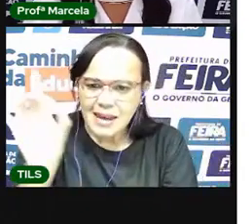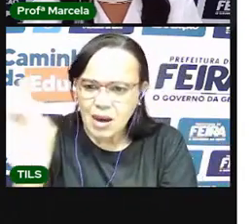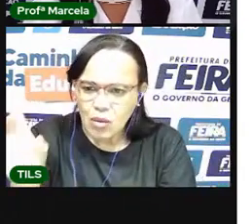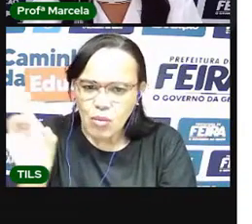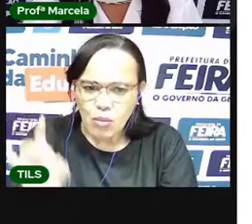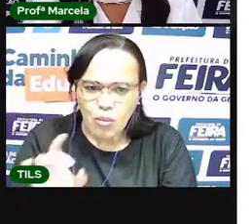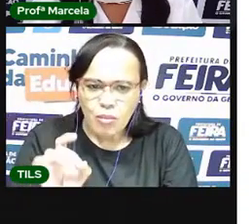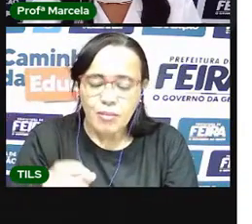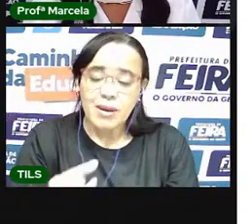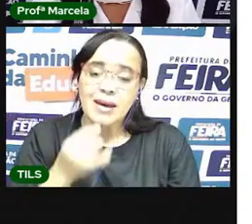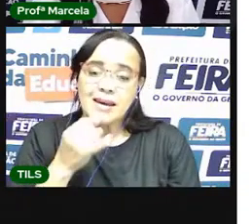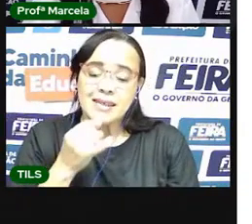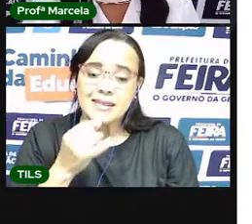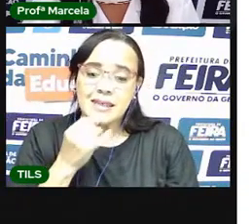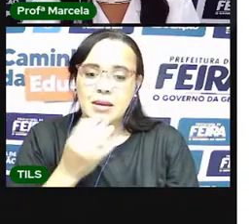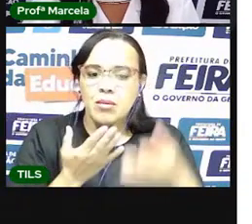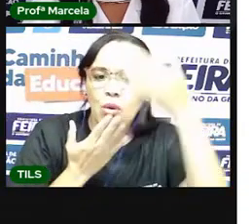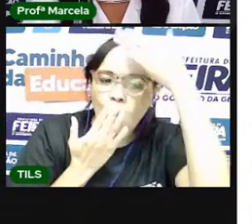Indígena.